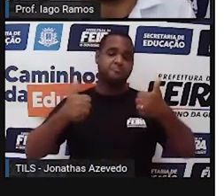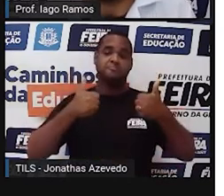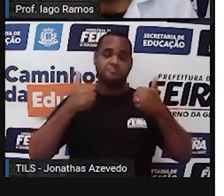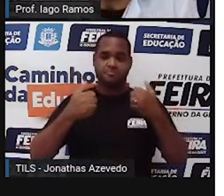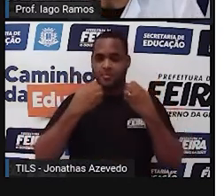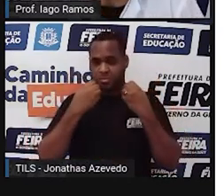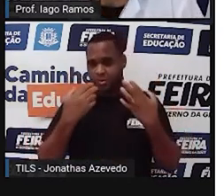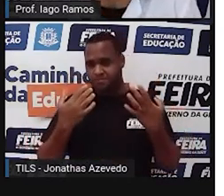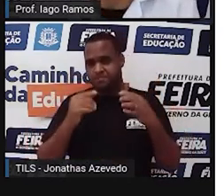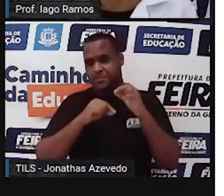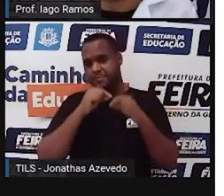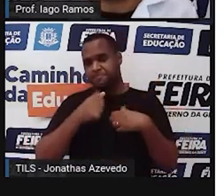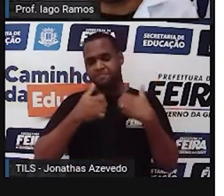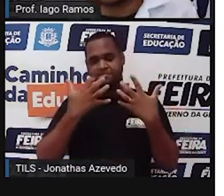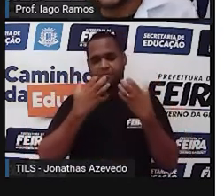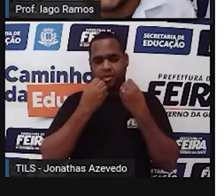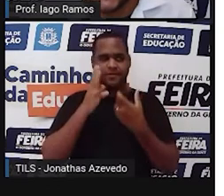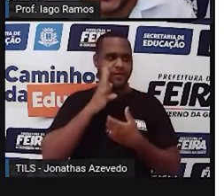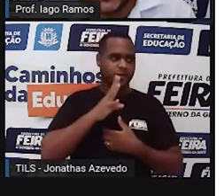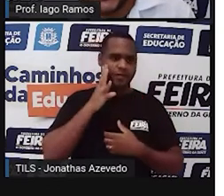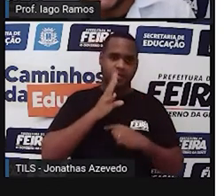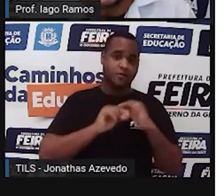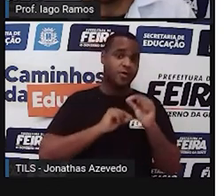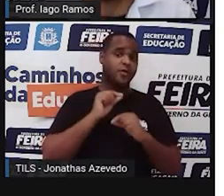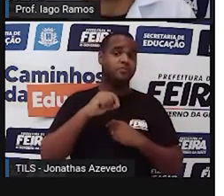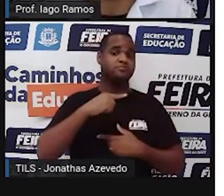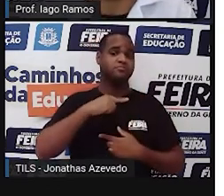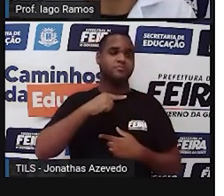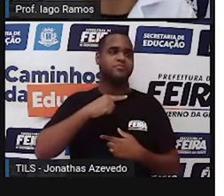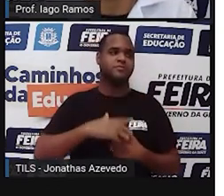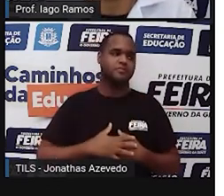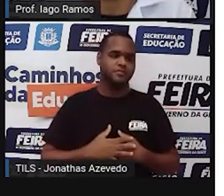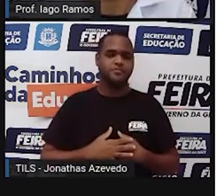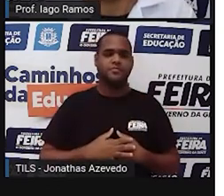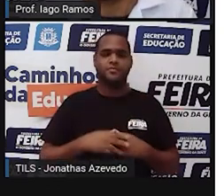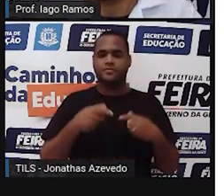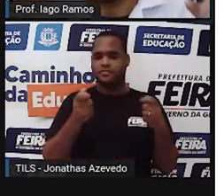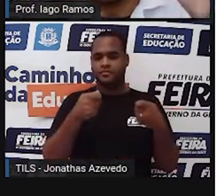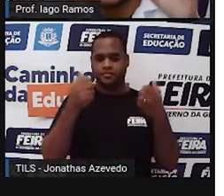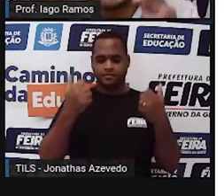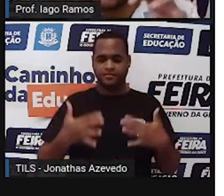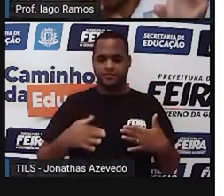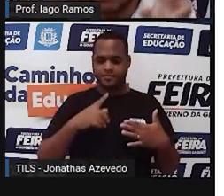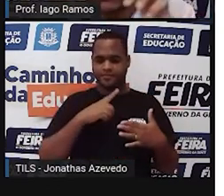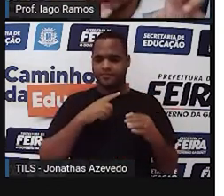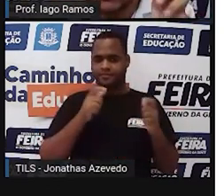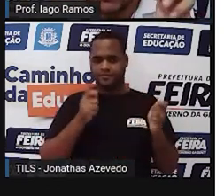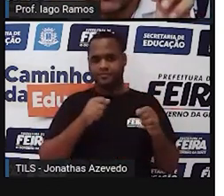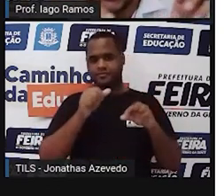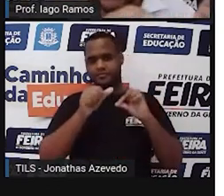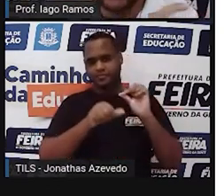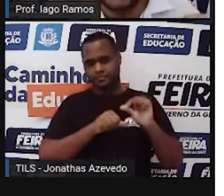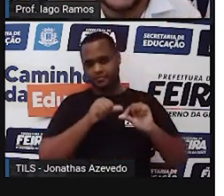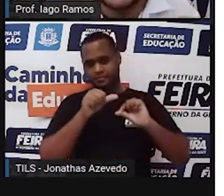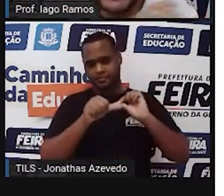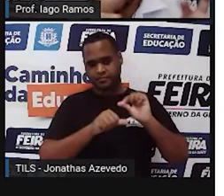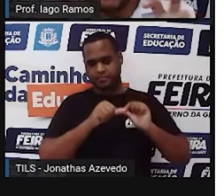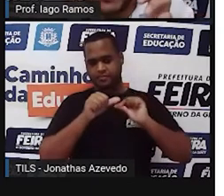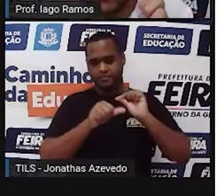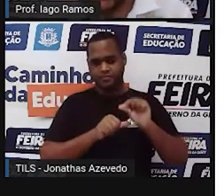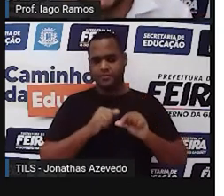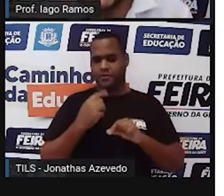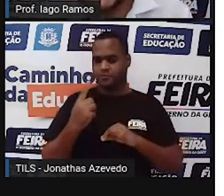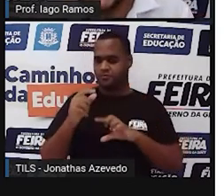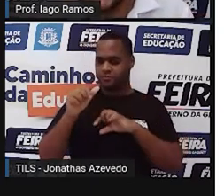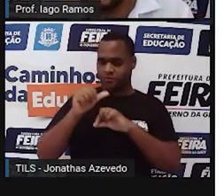Bom, e o que é que tem de bacana nisso aí? É que dá para a gente sair mudando de uma unidade